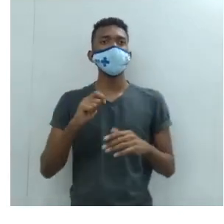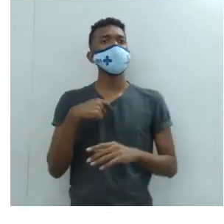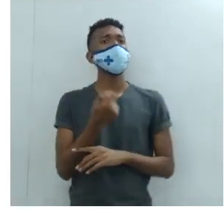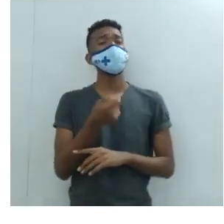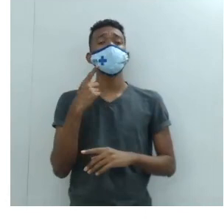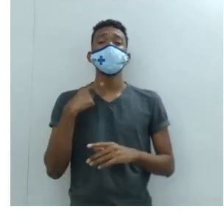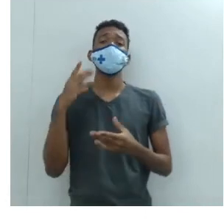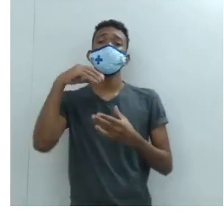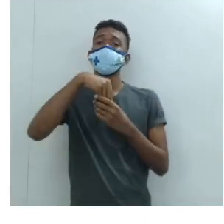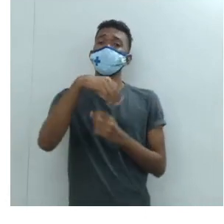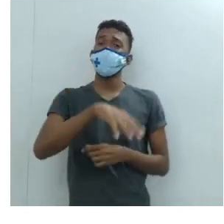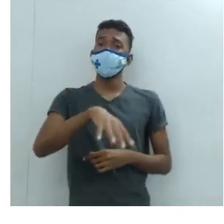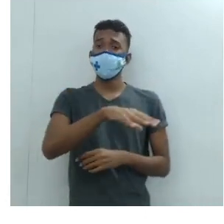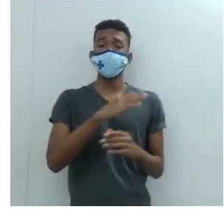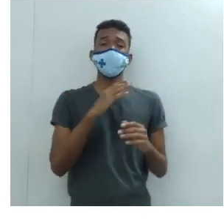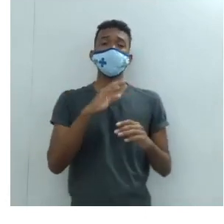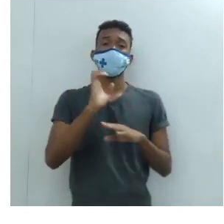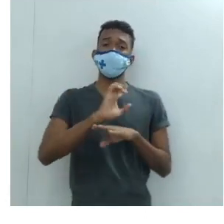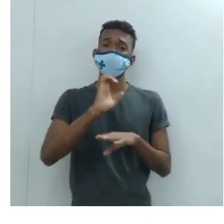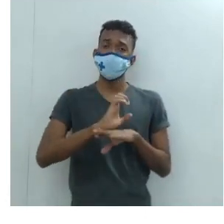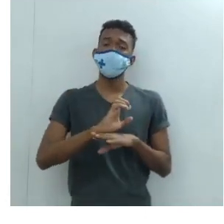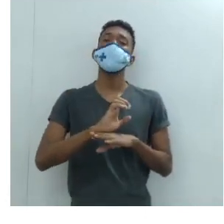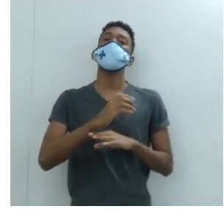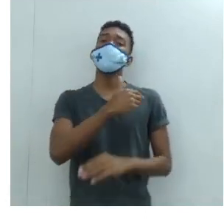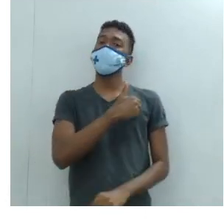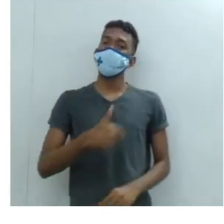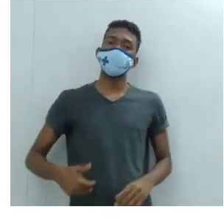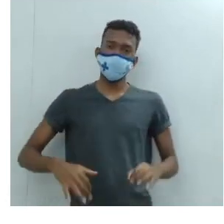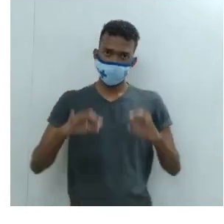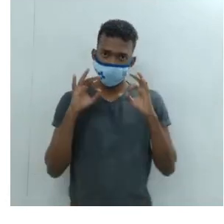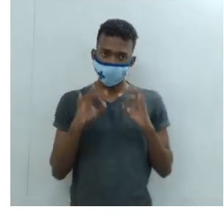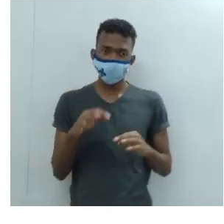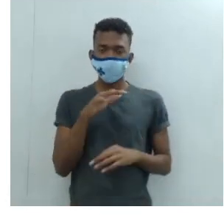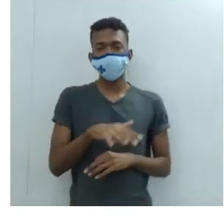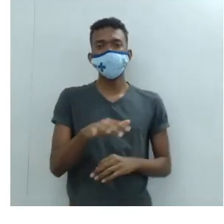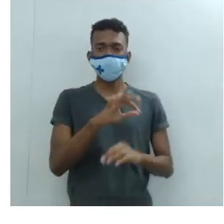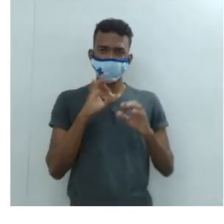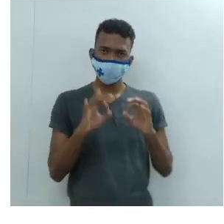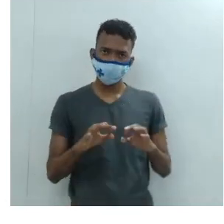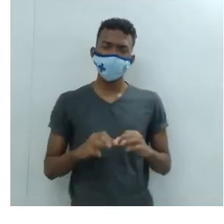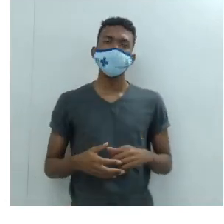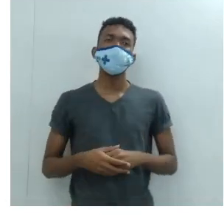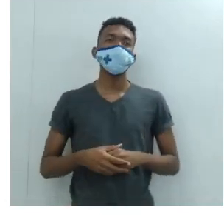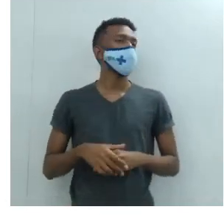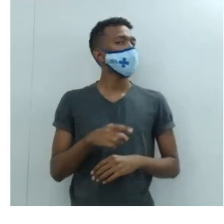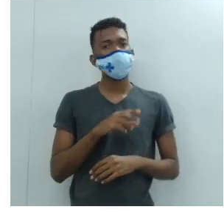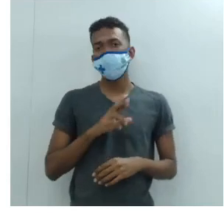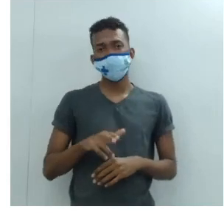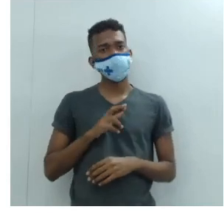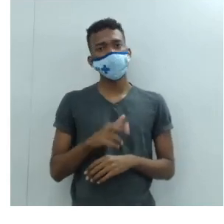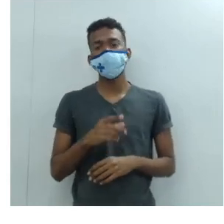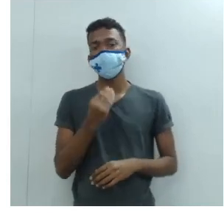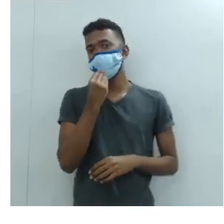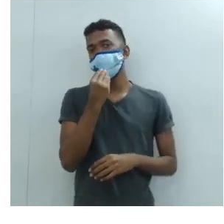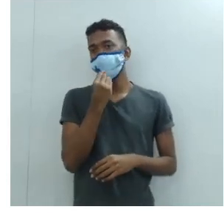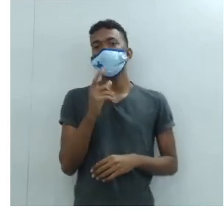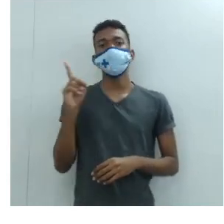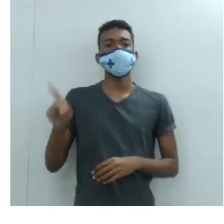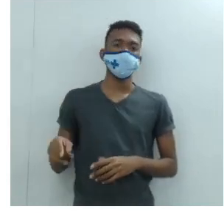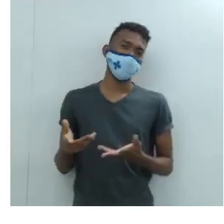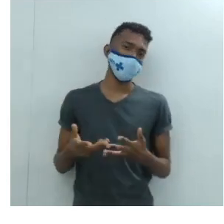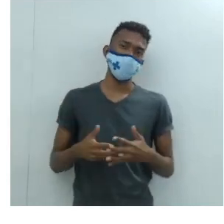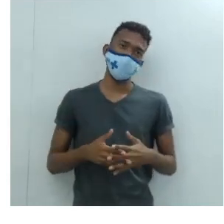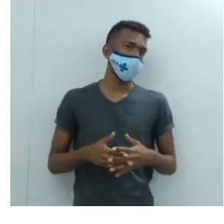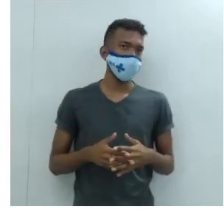Estado e o governo como realmente são e não como deveriam ser.